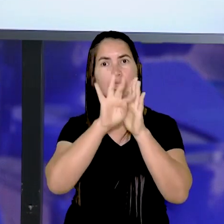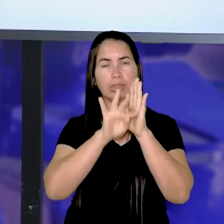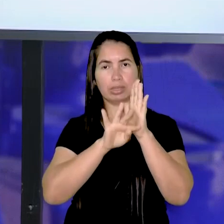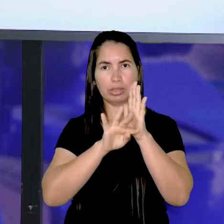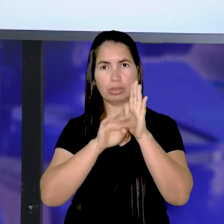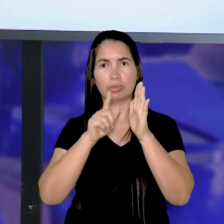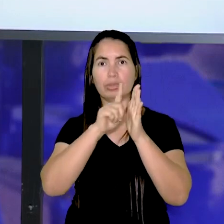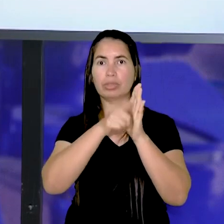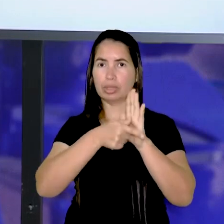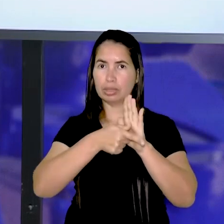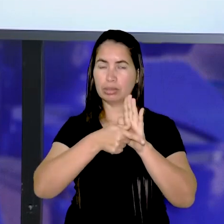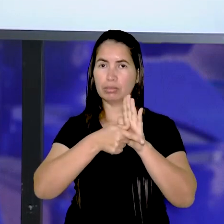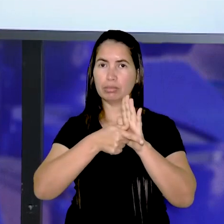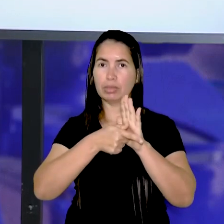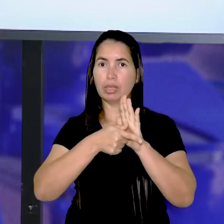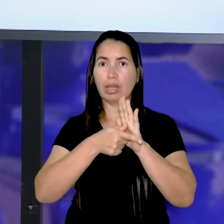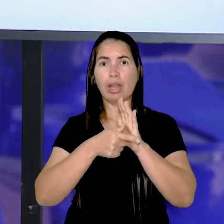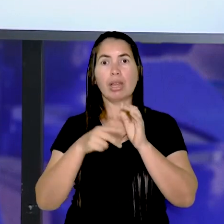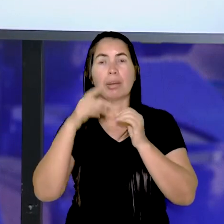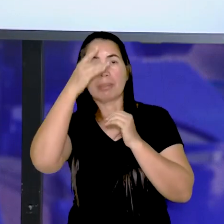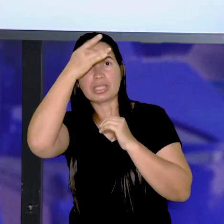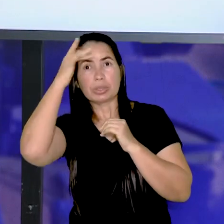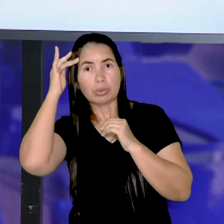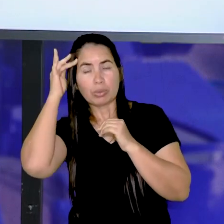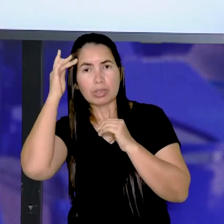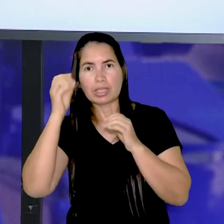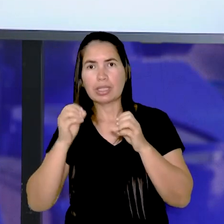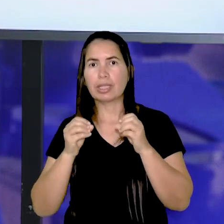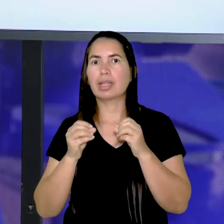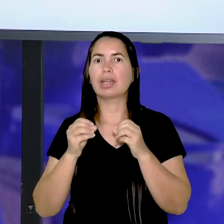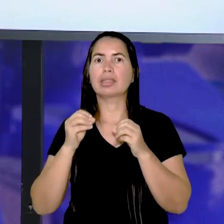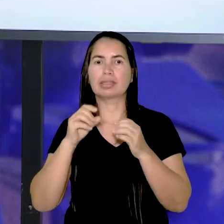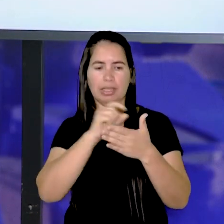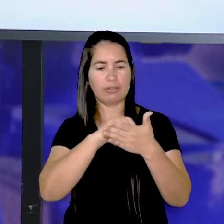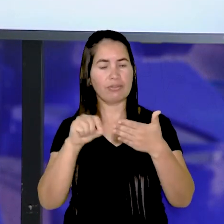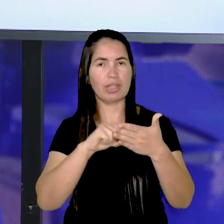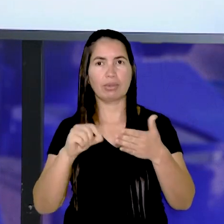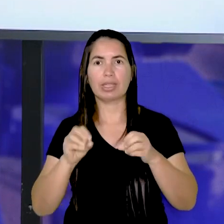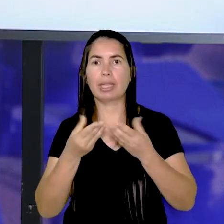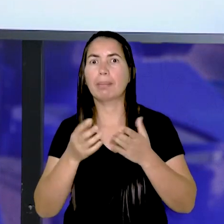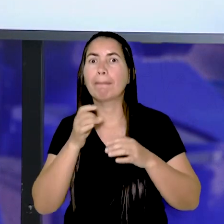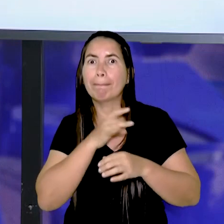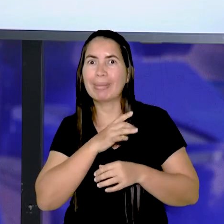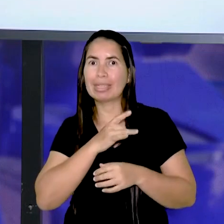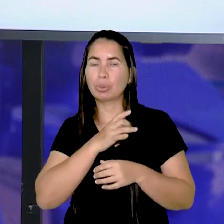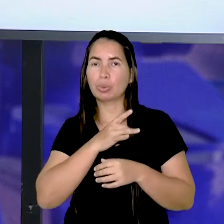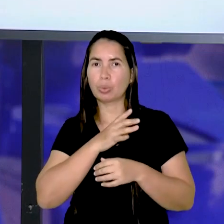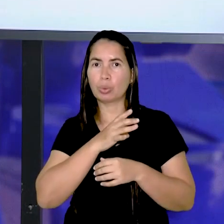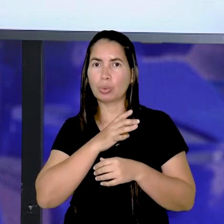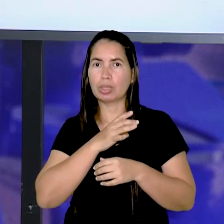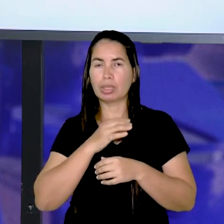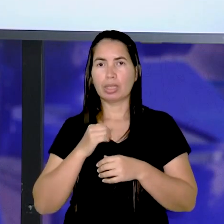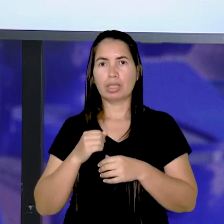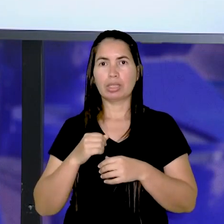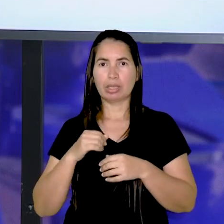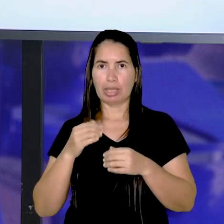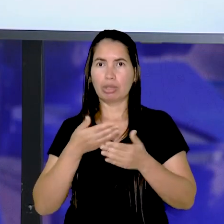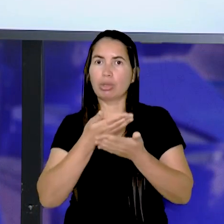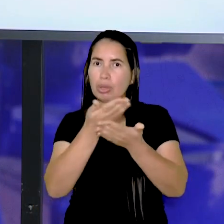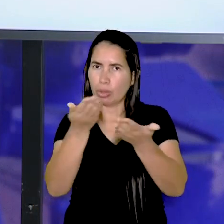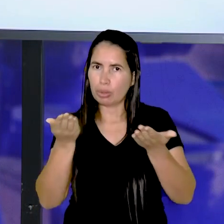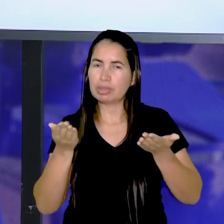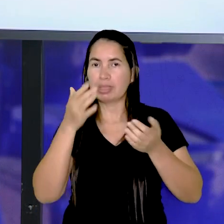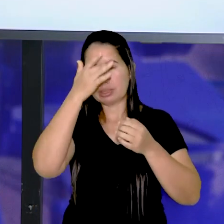gente vê que o autor, ele quer pregar medo. No suspense que ele fala para a gente, que somos os leitores.